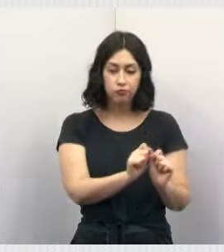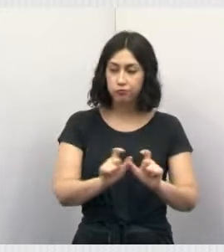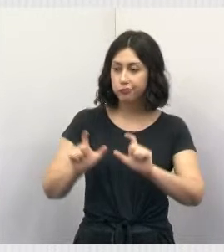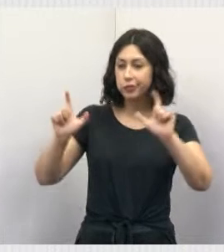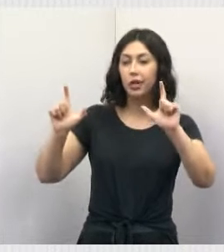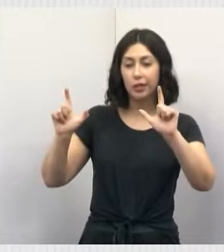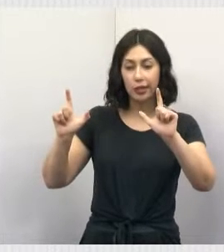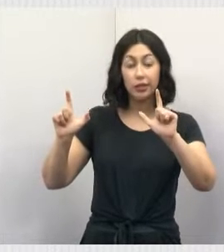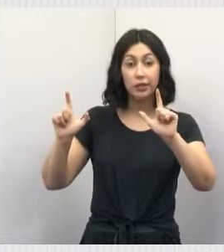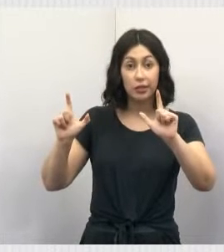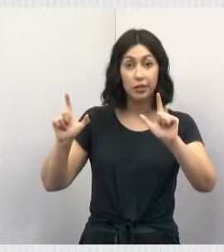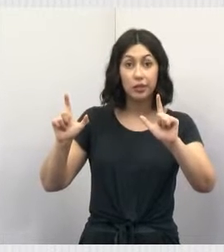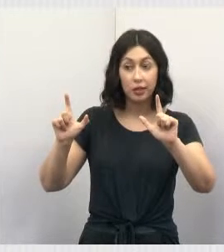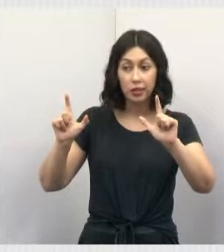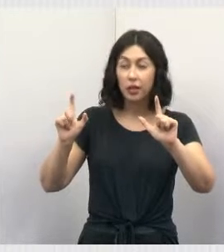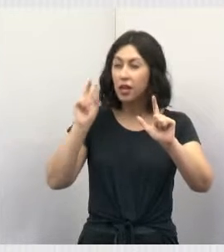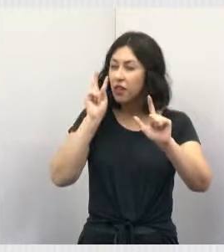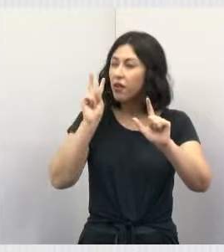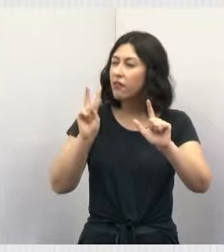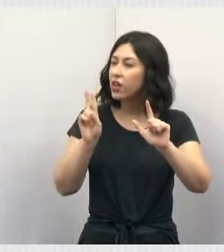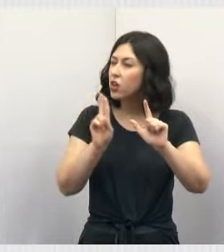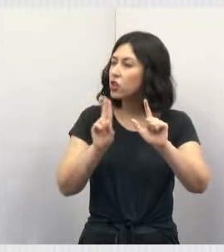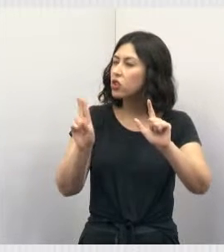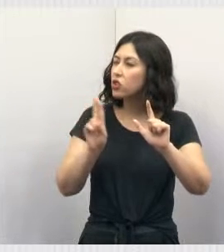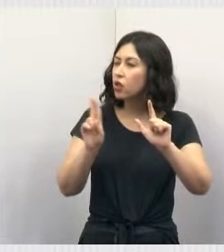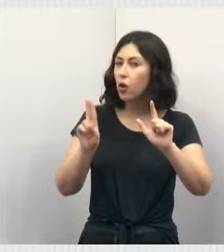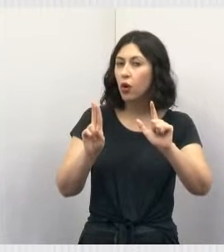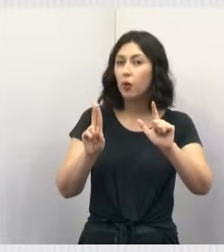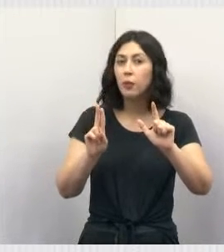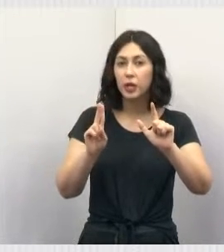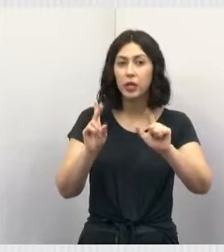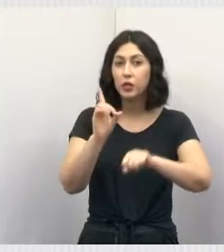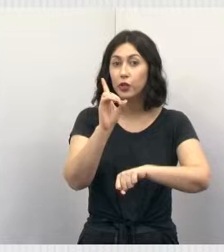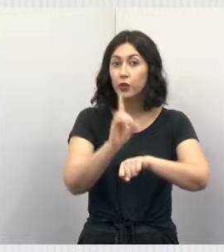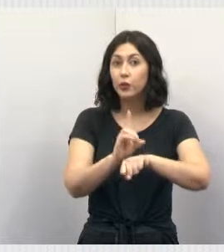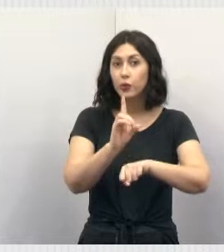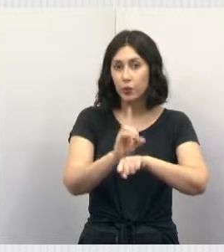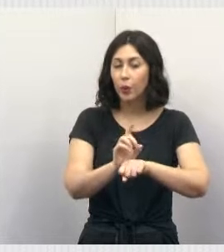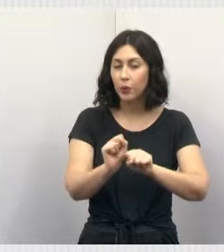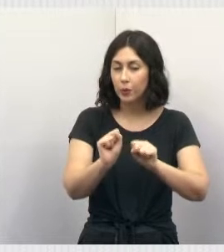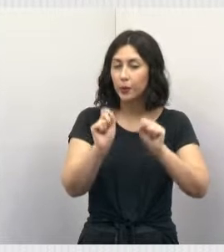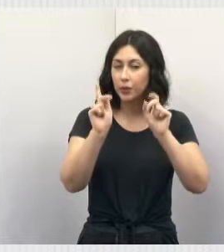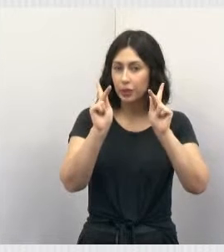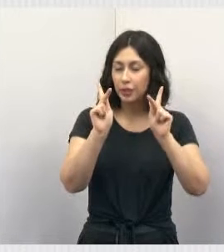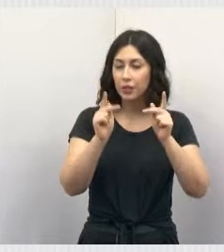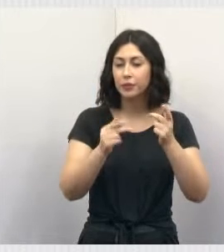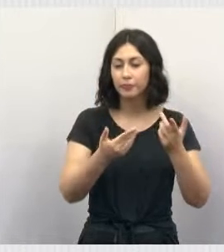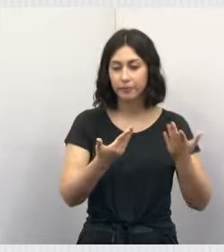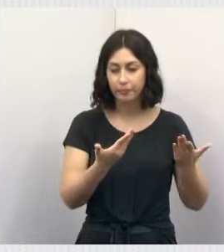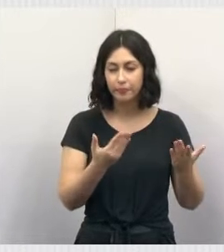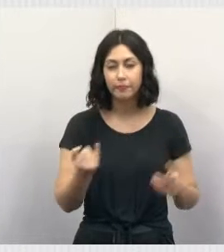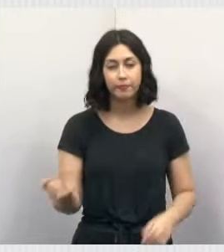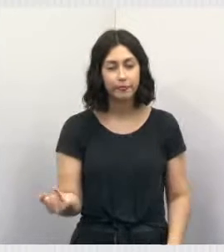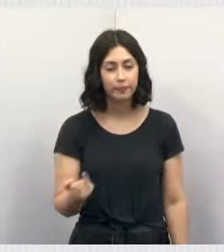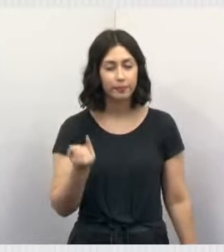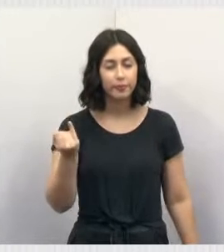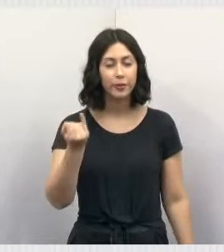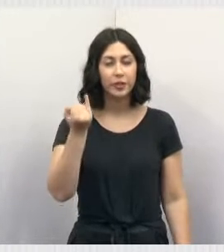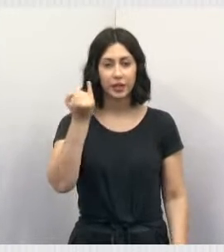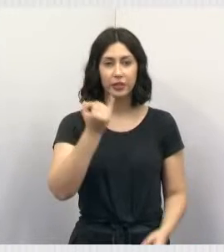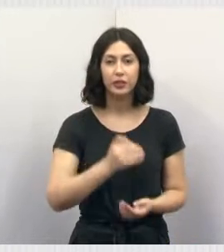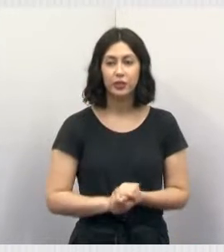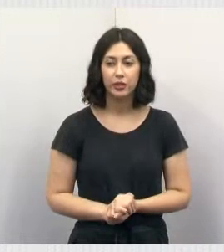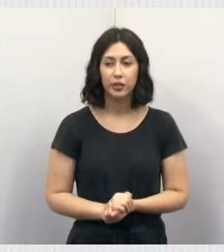que vai ser passado no local do chip, vai se identificar o dono do animal e não ao contrário. Então, está aí a importância da